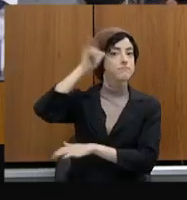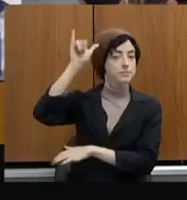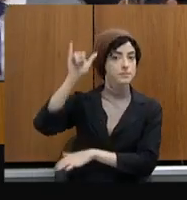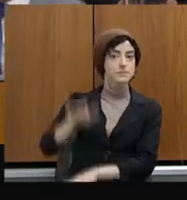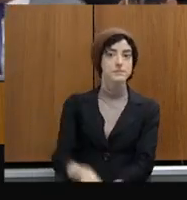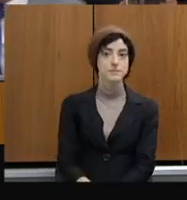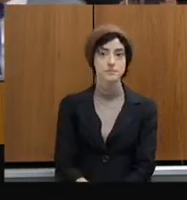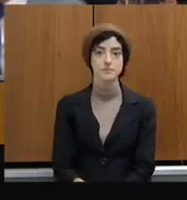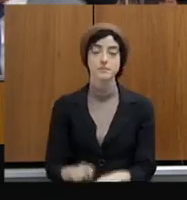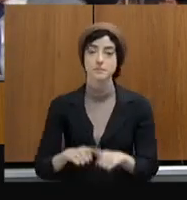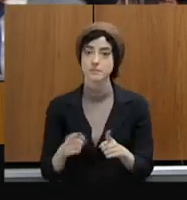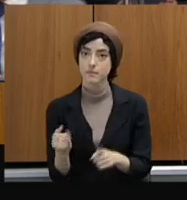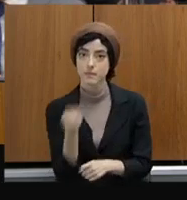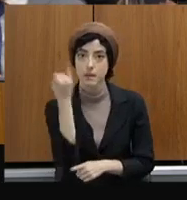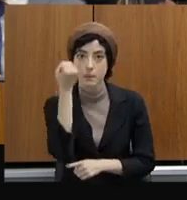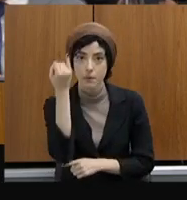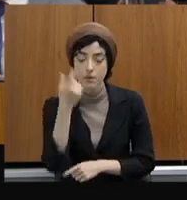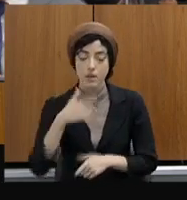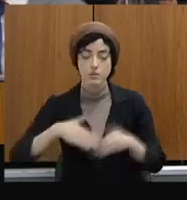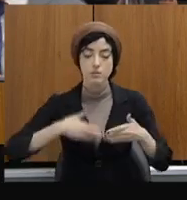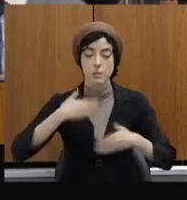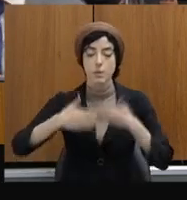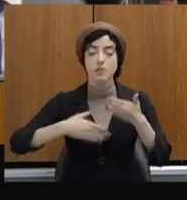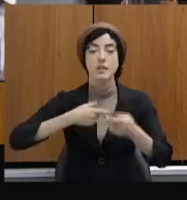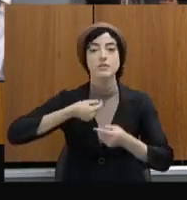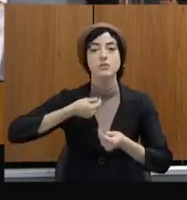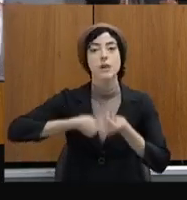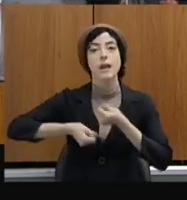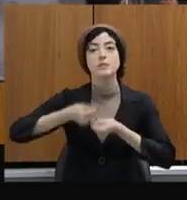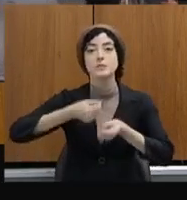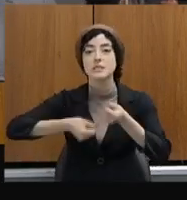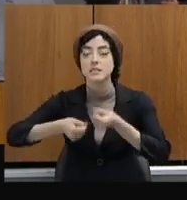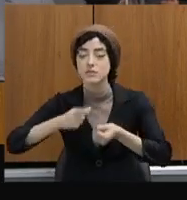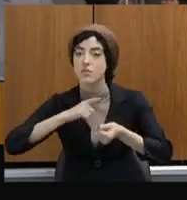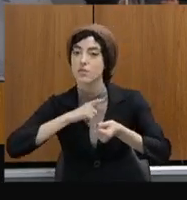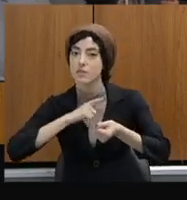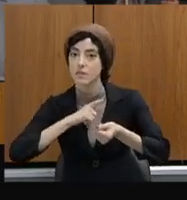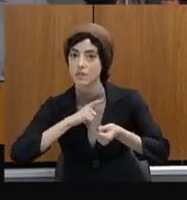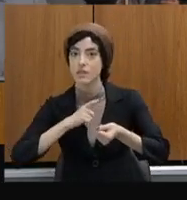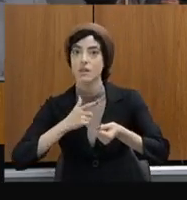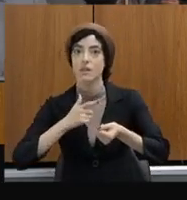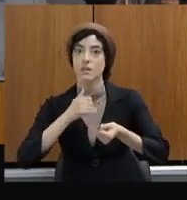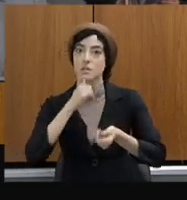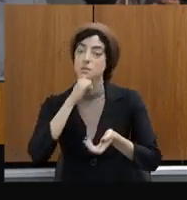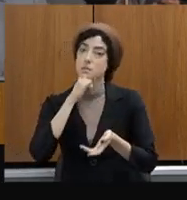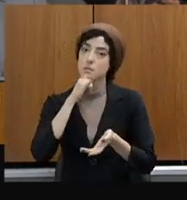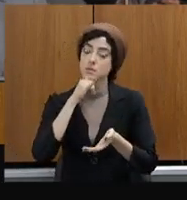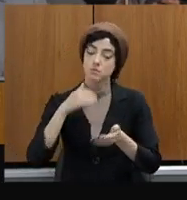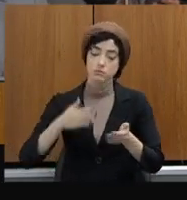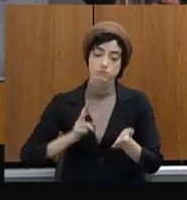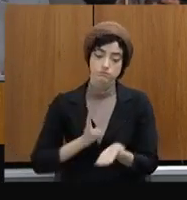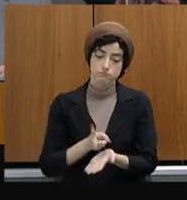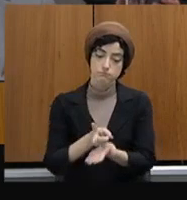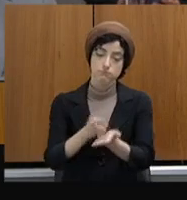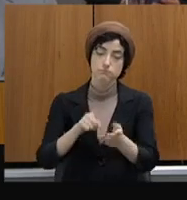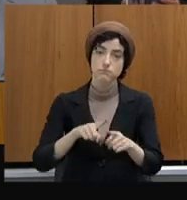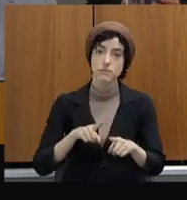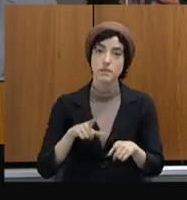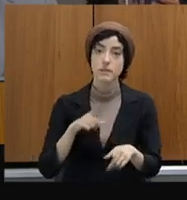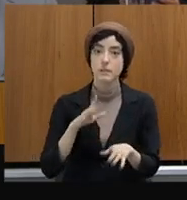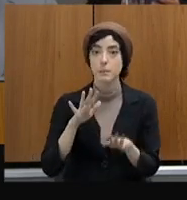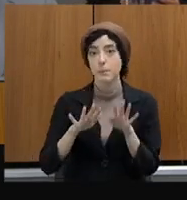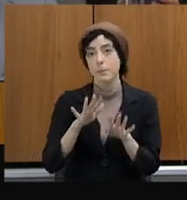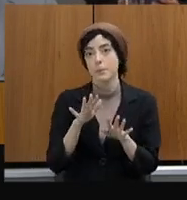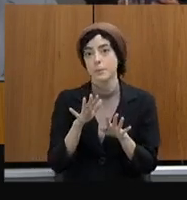administrativos sigam quando é o caso de haver responsabilização do servidor. E tivemos,